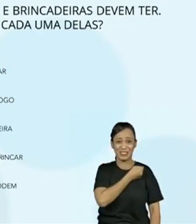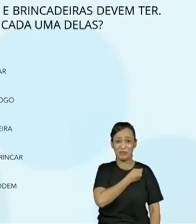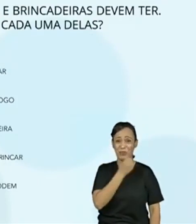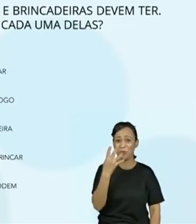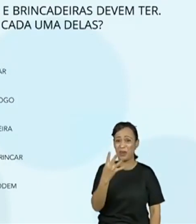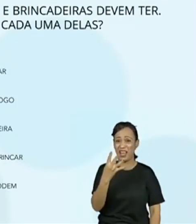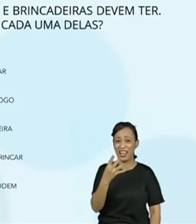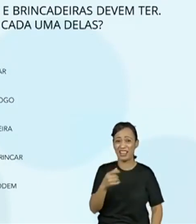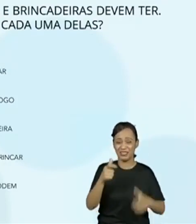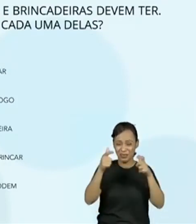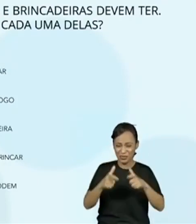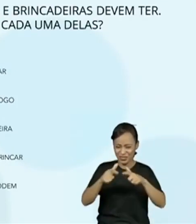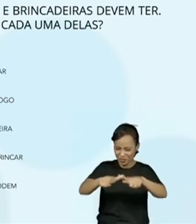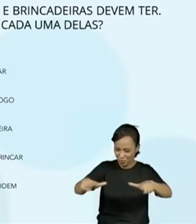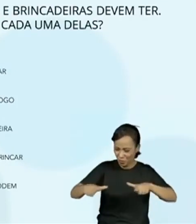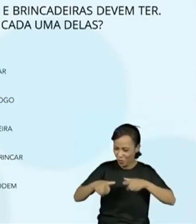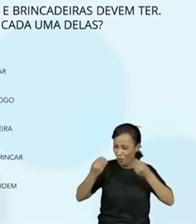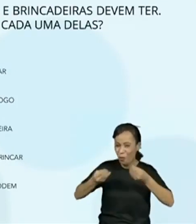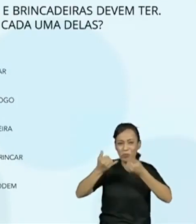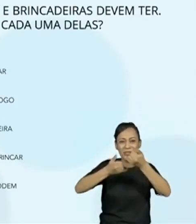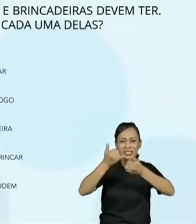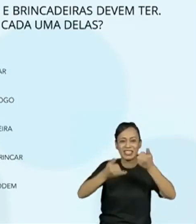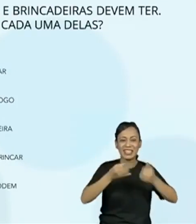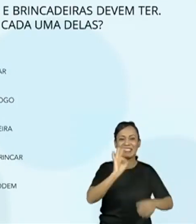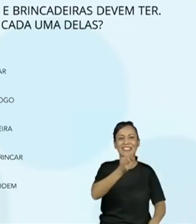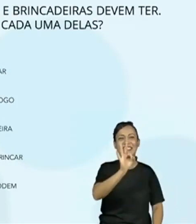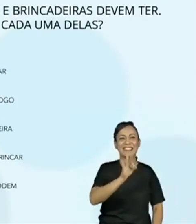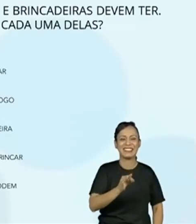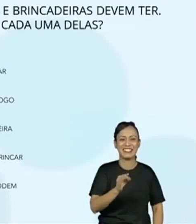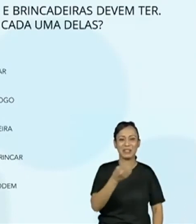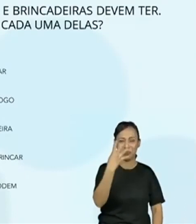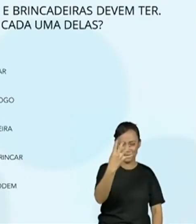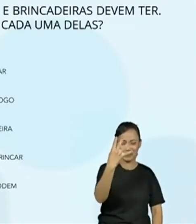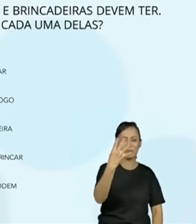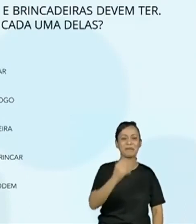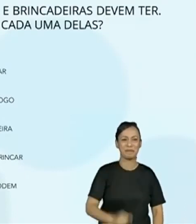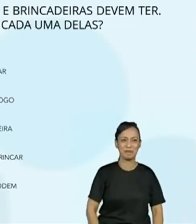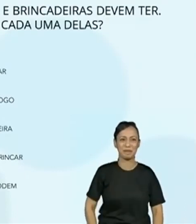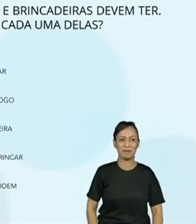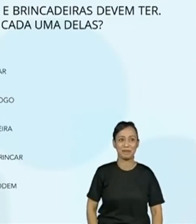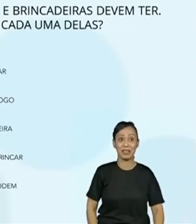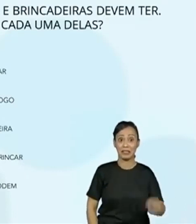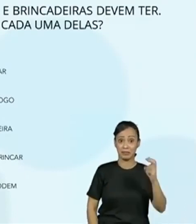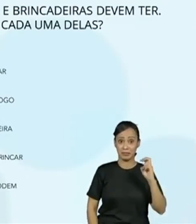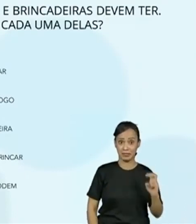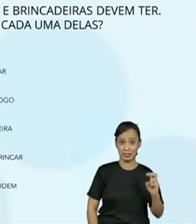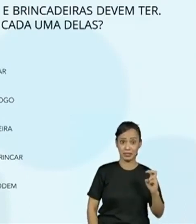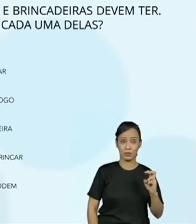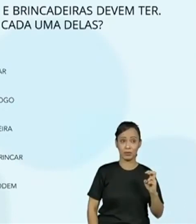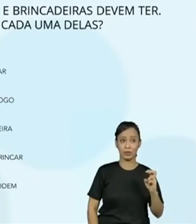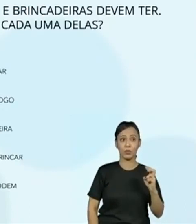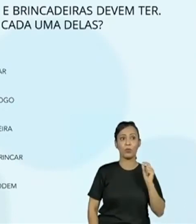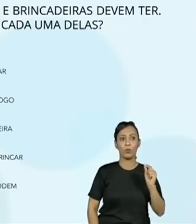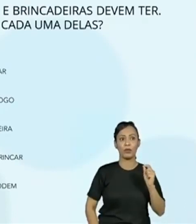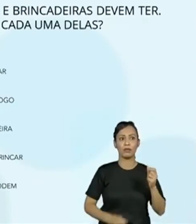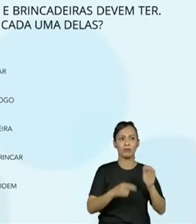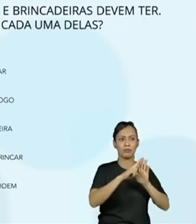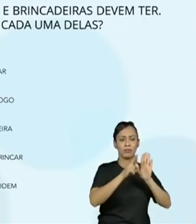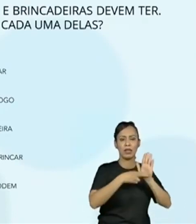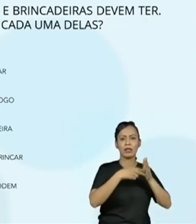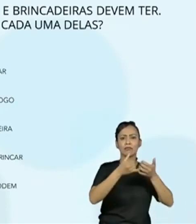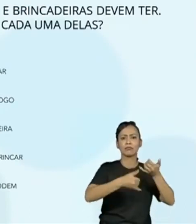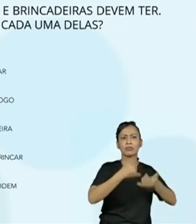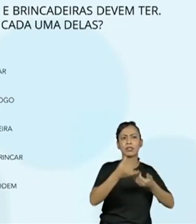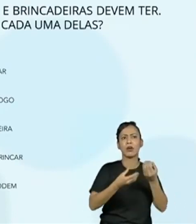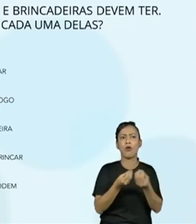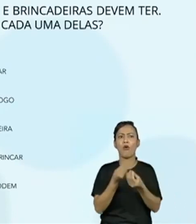local. Local. Que indica onde brincar ou jogar. Cinco. Regras de como jogar ou brincar. Ah, agora